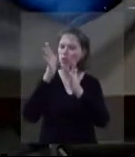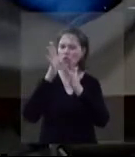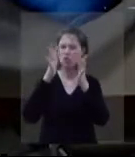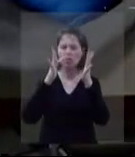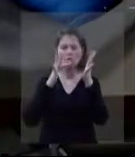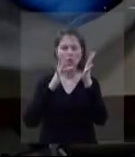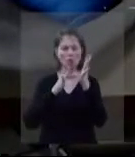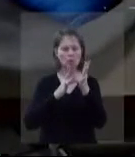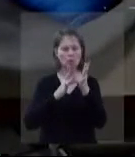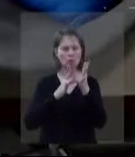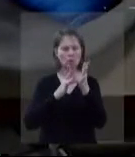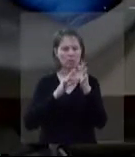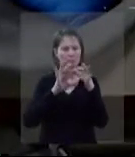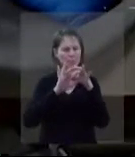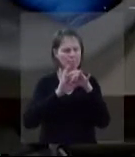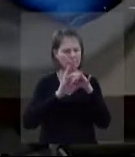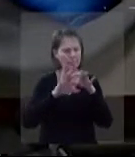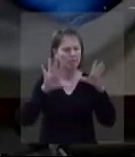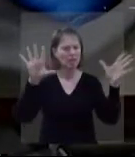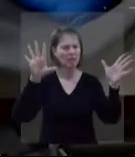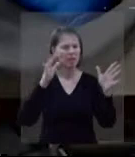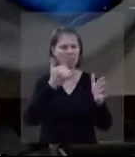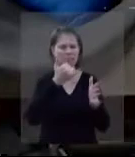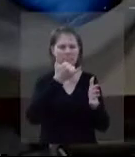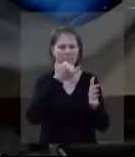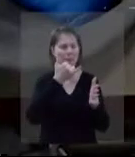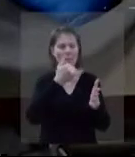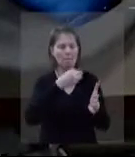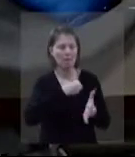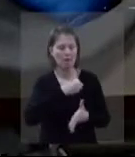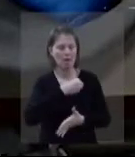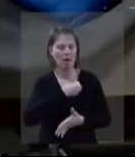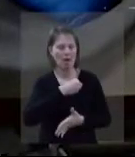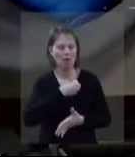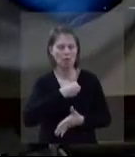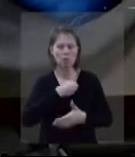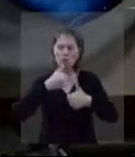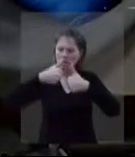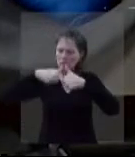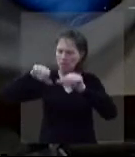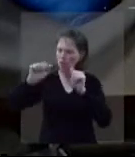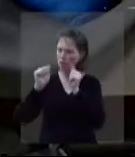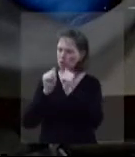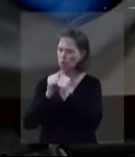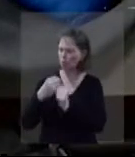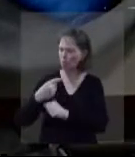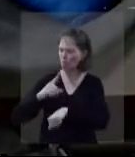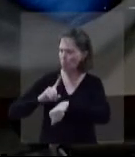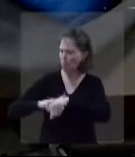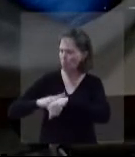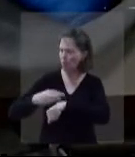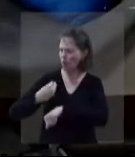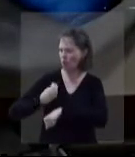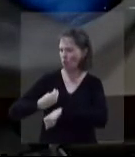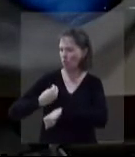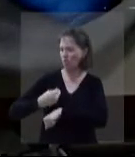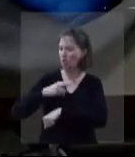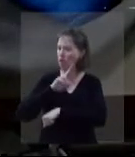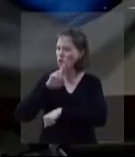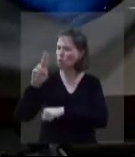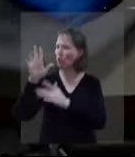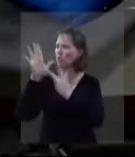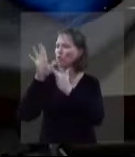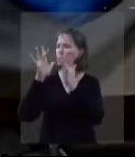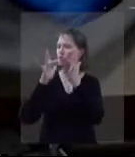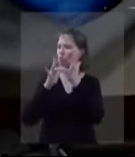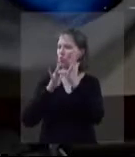Filho para livrar-nos da perdição eterna. Peço que estejas comigo em todos os momentos da minha vida. Em nome